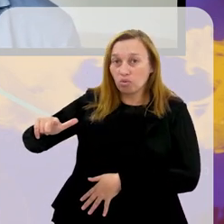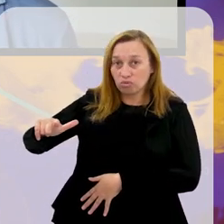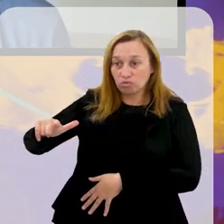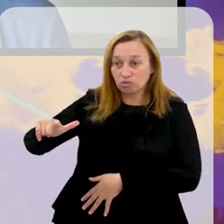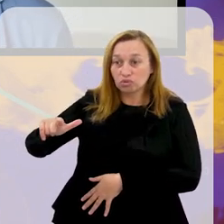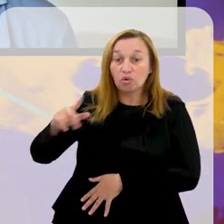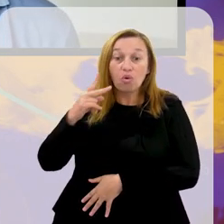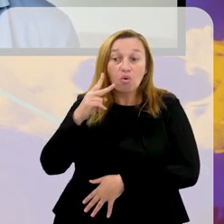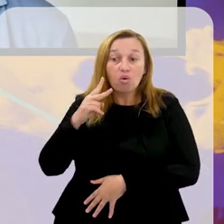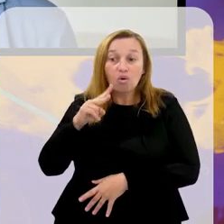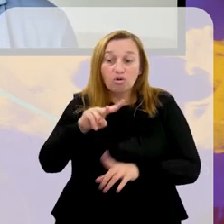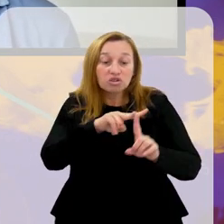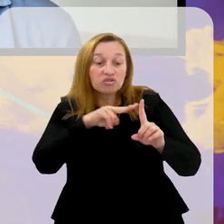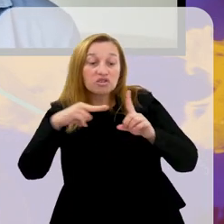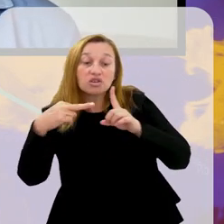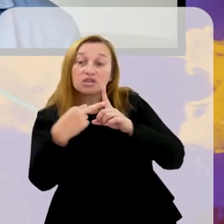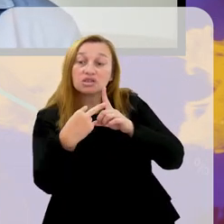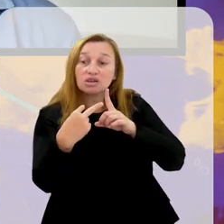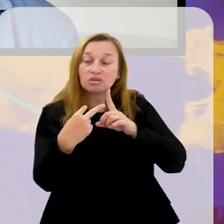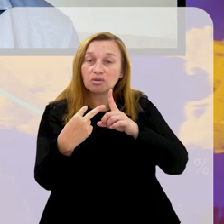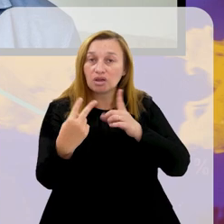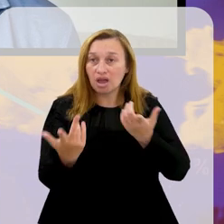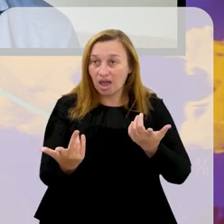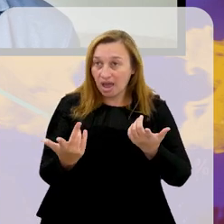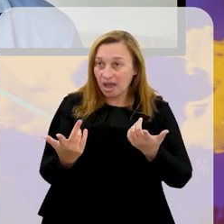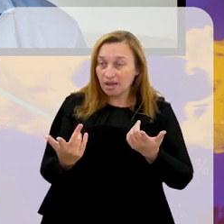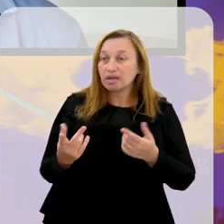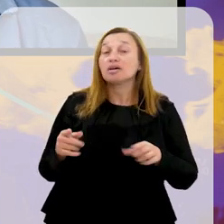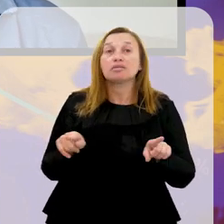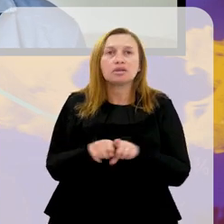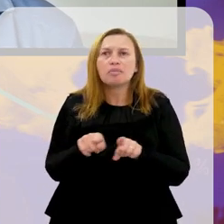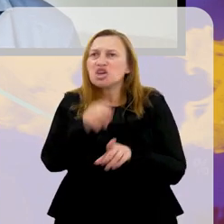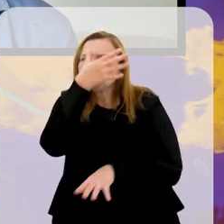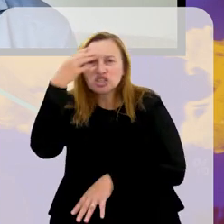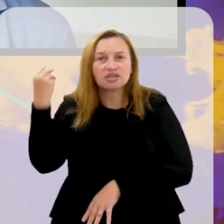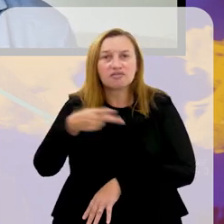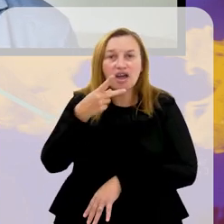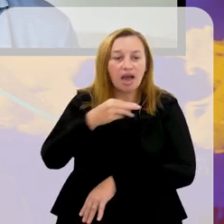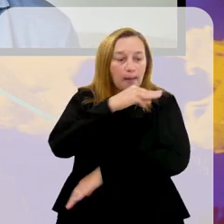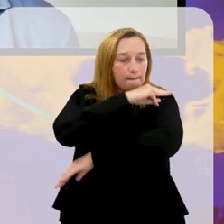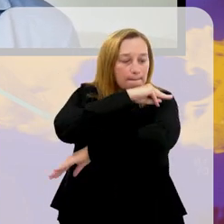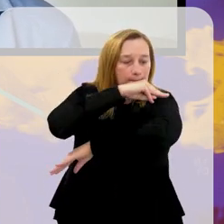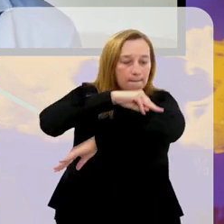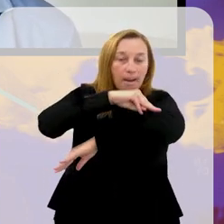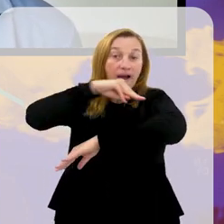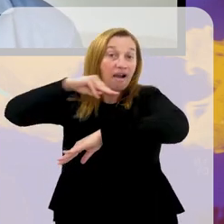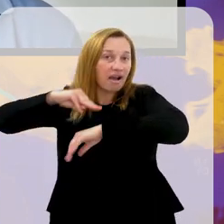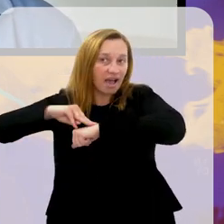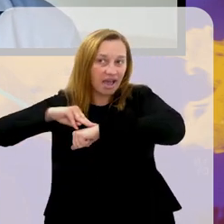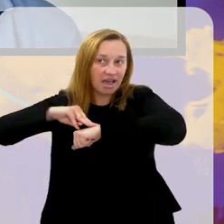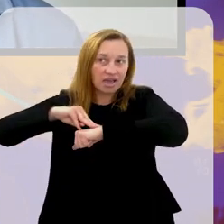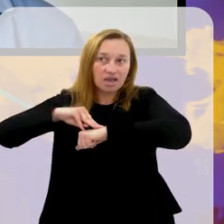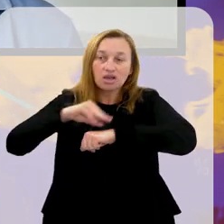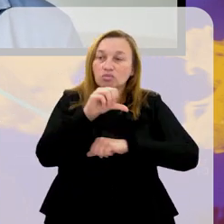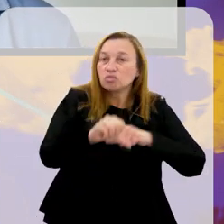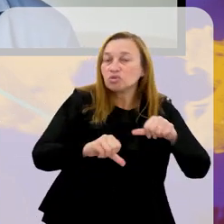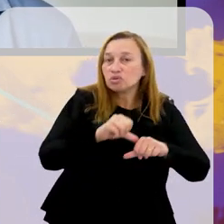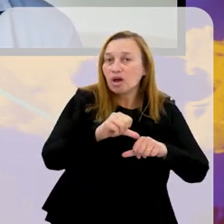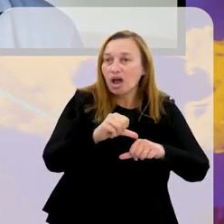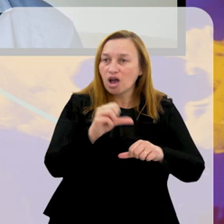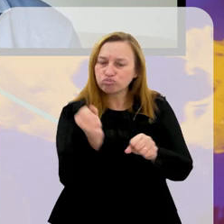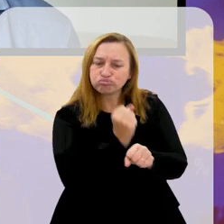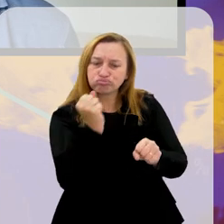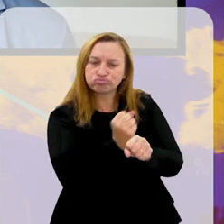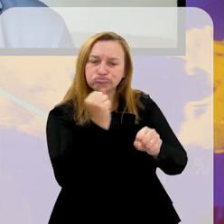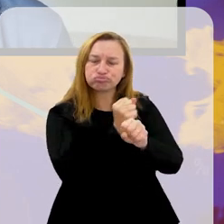prioridades, o futebol foi ficando em segundo plano, esqueci até de falar de Macaé. Macaé chegou a remodelar e construir